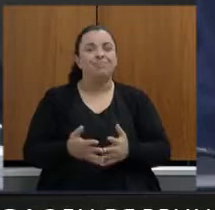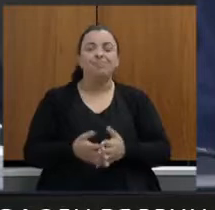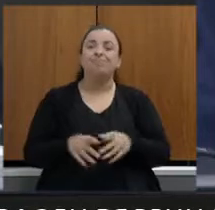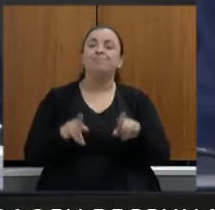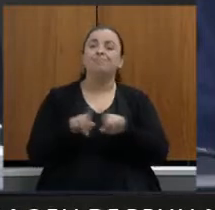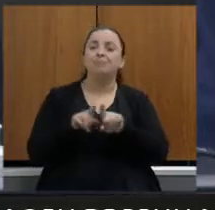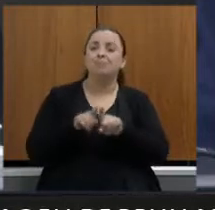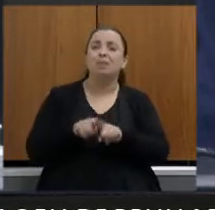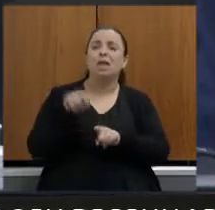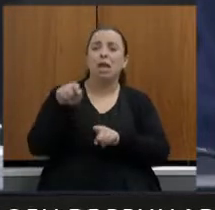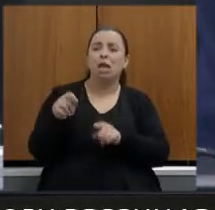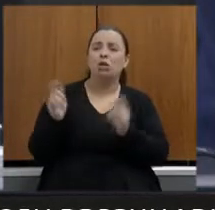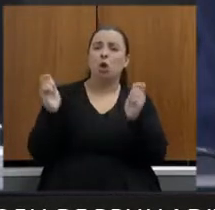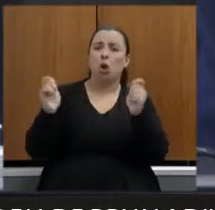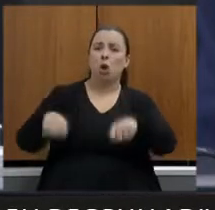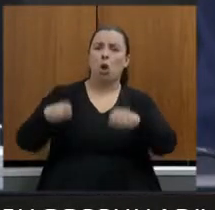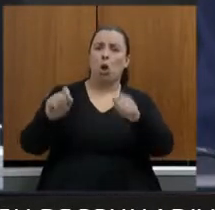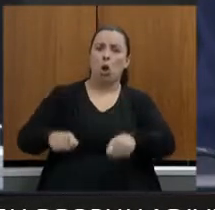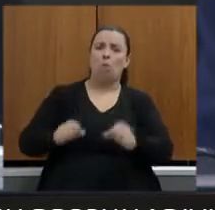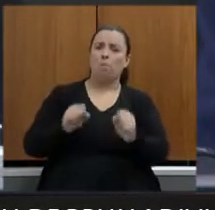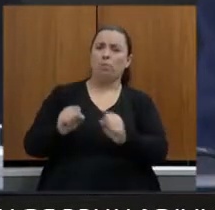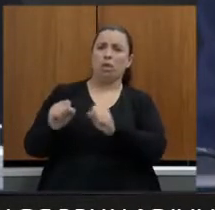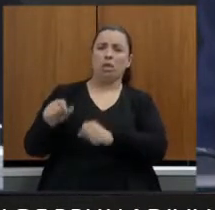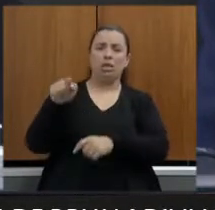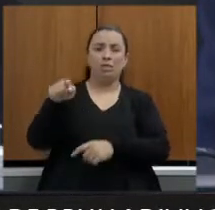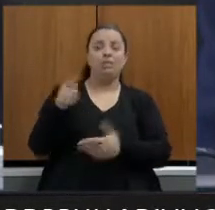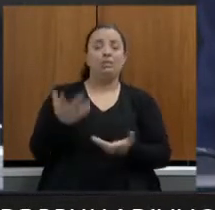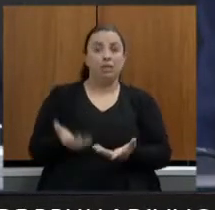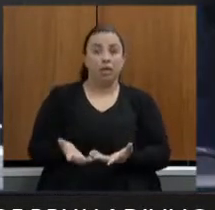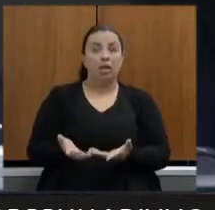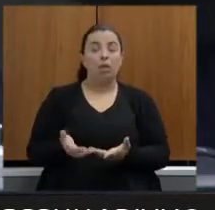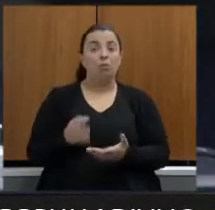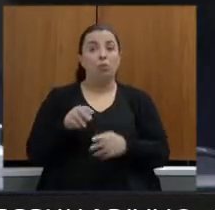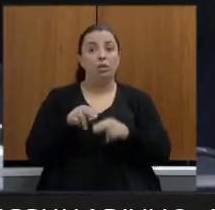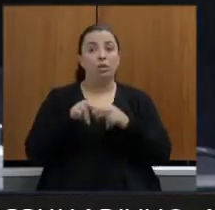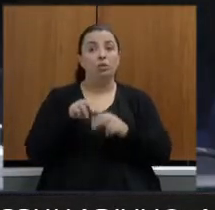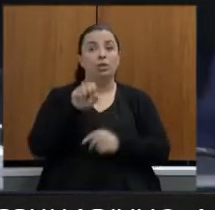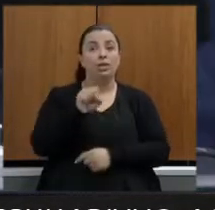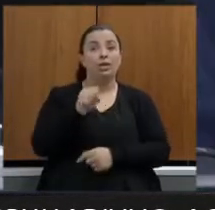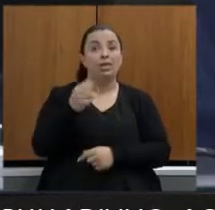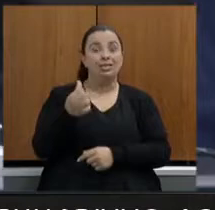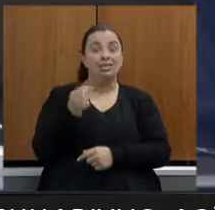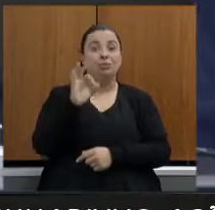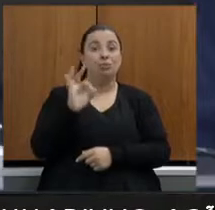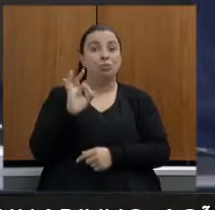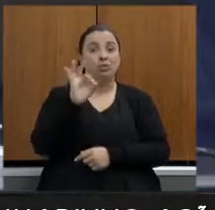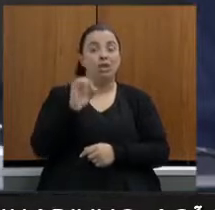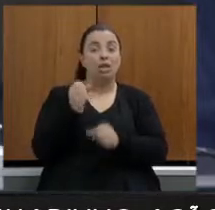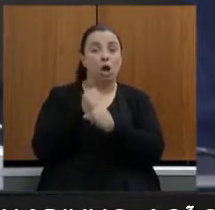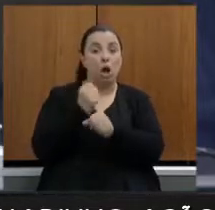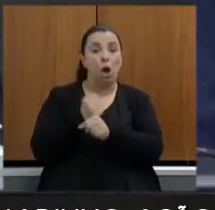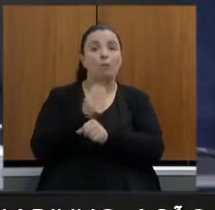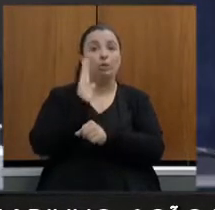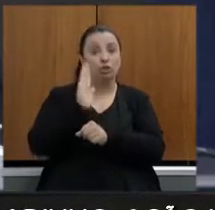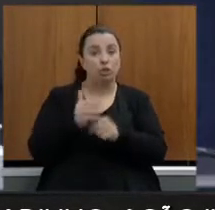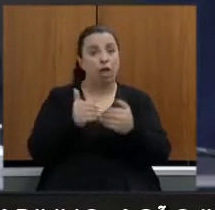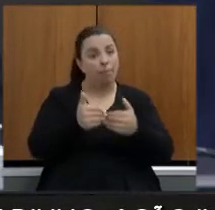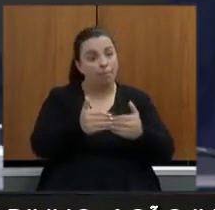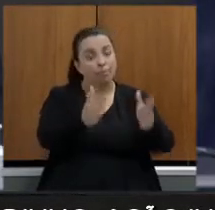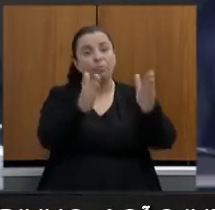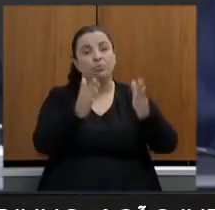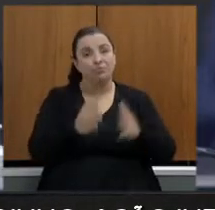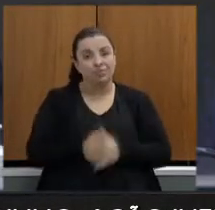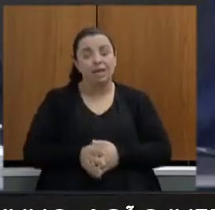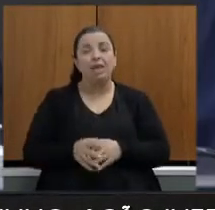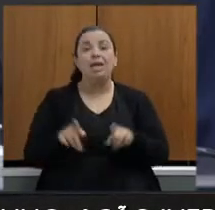85% das obras já estão em andamento da parte de pavimentação de outras rodovias e pela